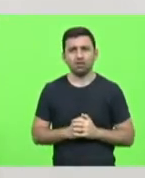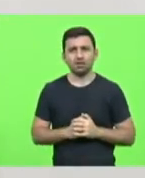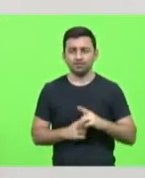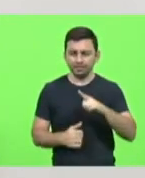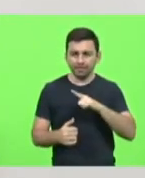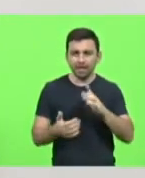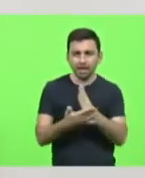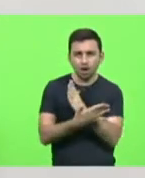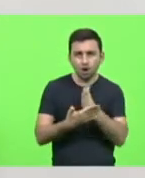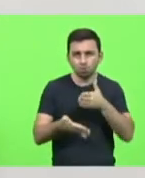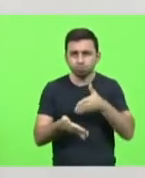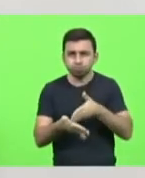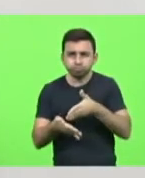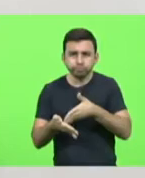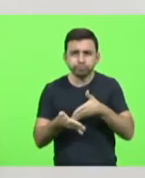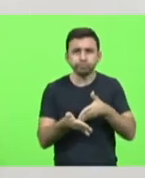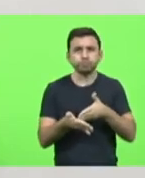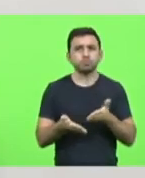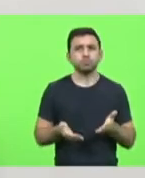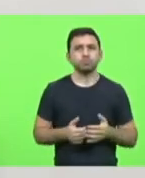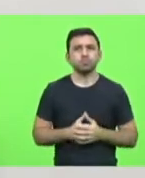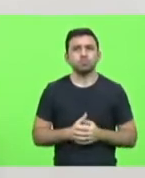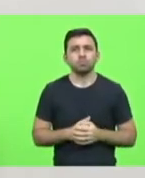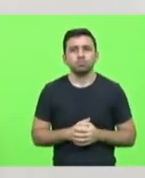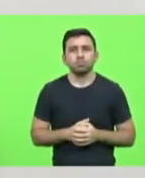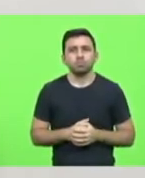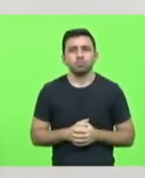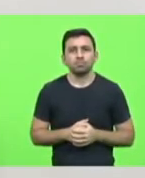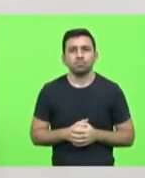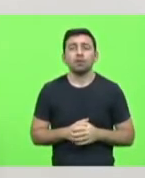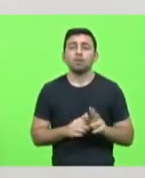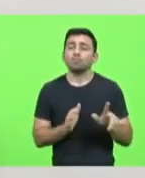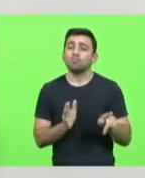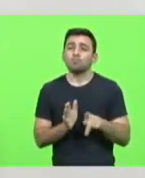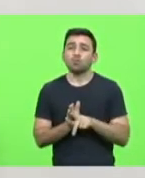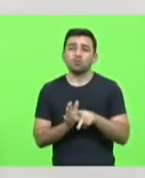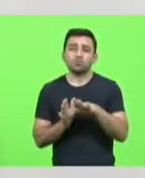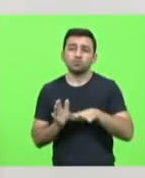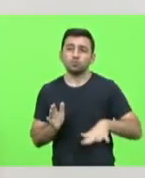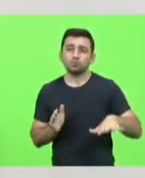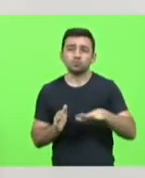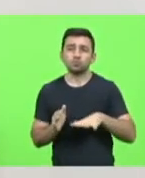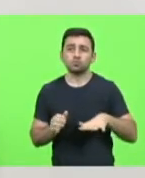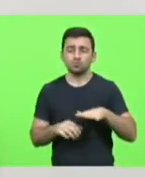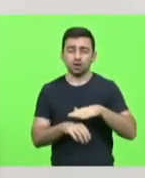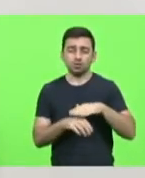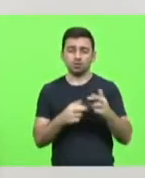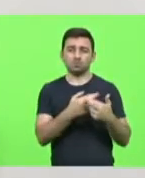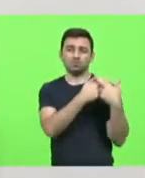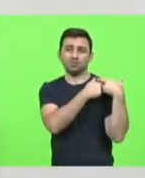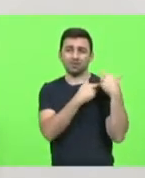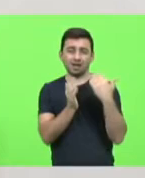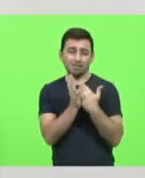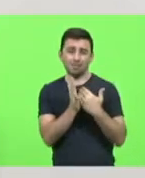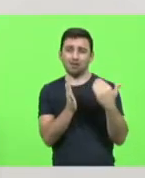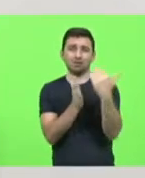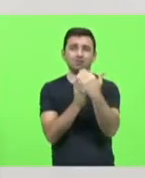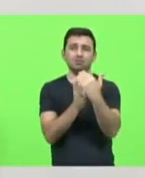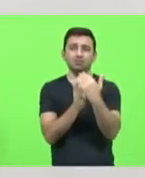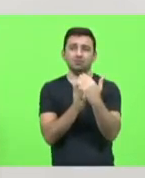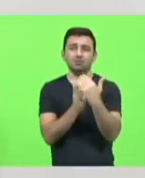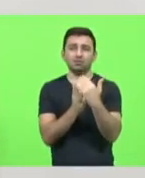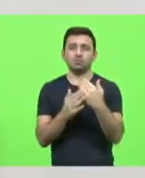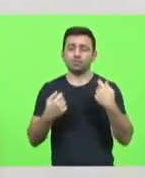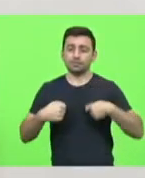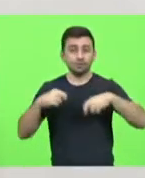obstáculos que são inerentes à nossa função aqui dentro. Mas o respeito a